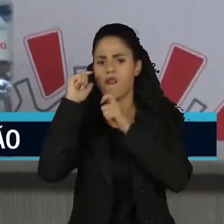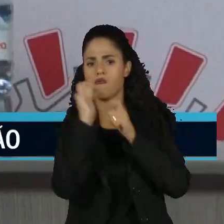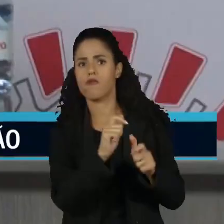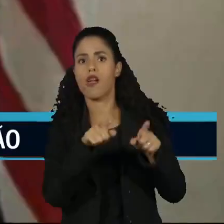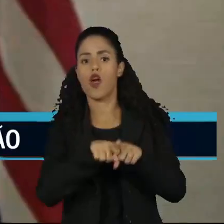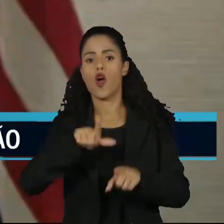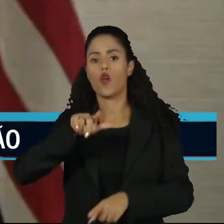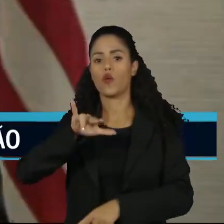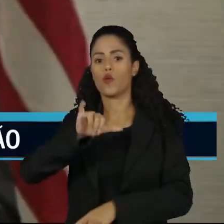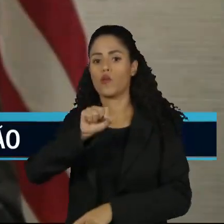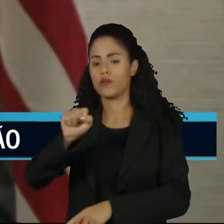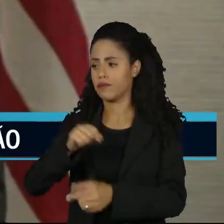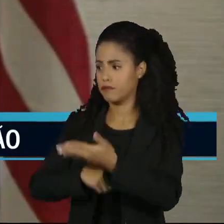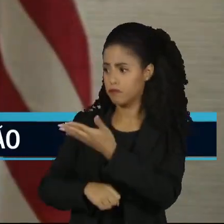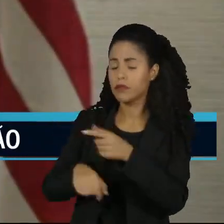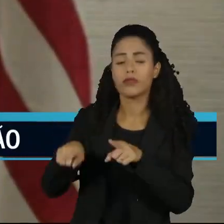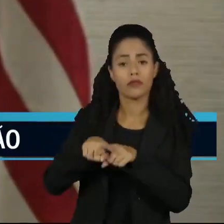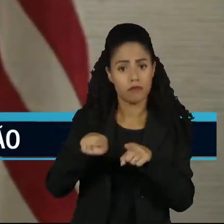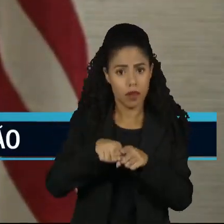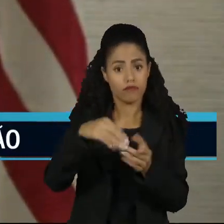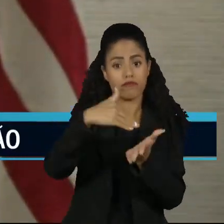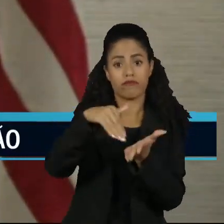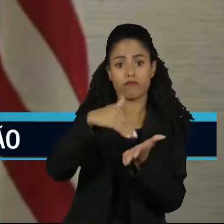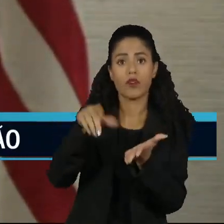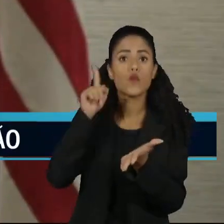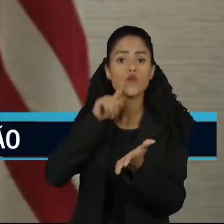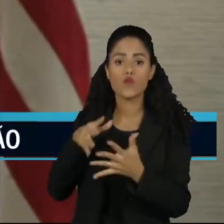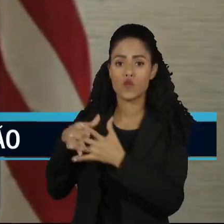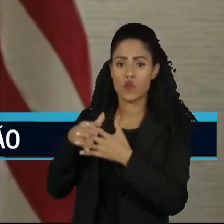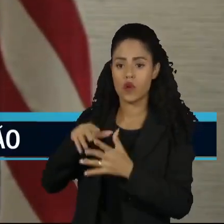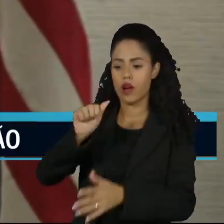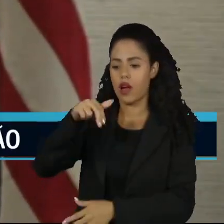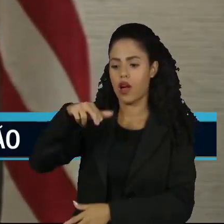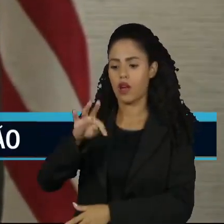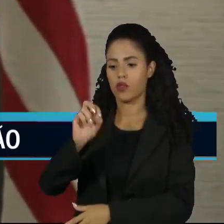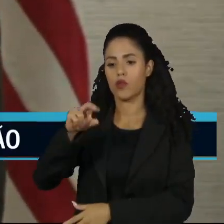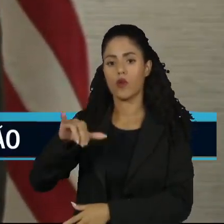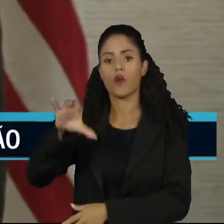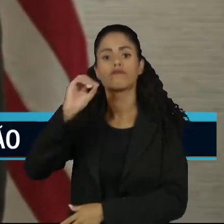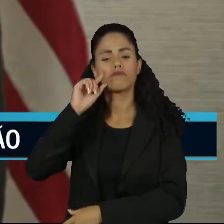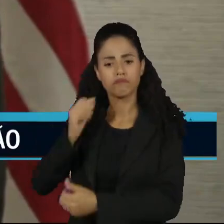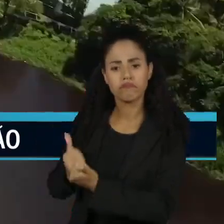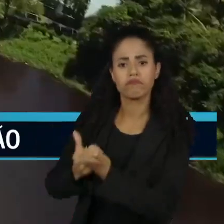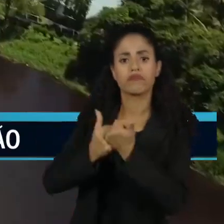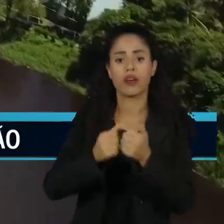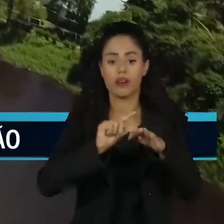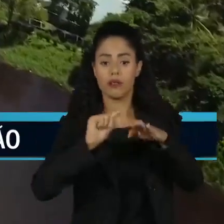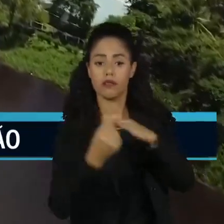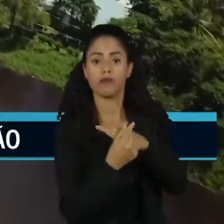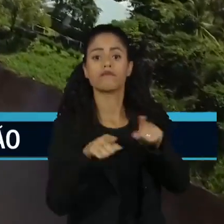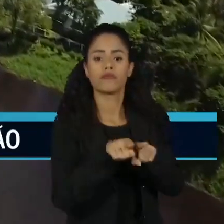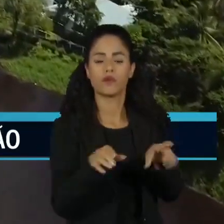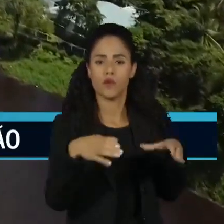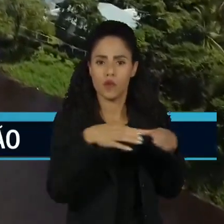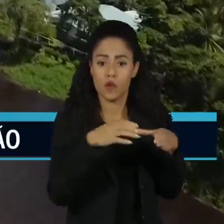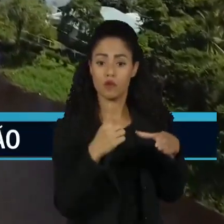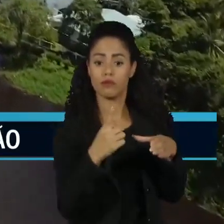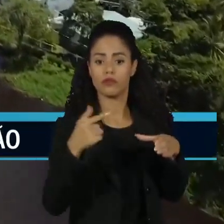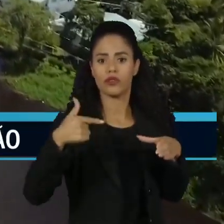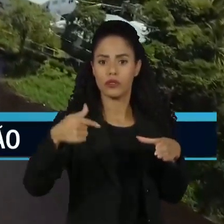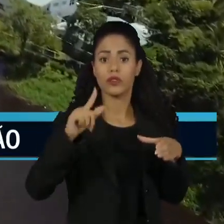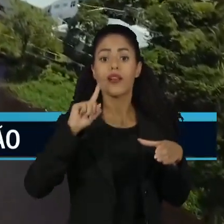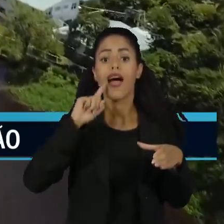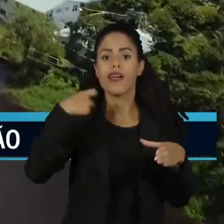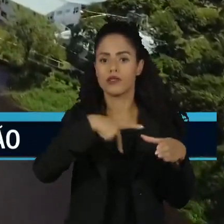Luiz Almagro, o secretário de Estado dos Estados Unidos, Antony Blinken, que anunciou o apoio à Guiana, e o grupo de 17 ex